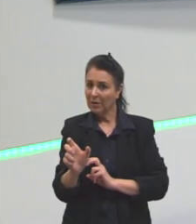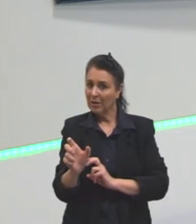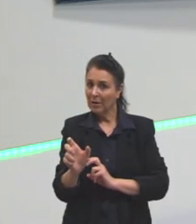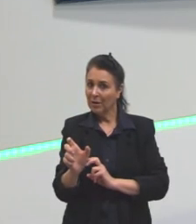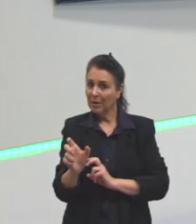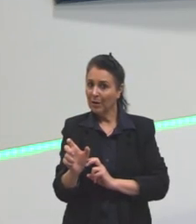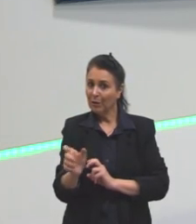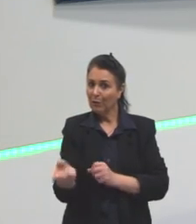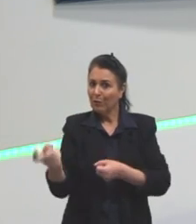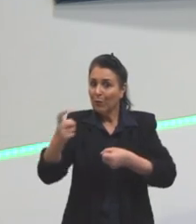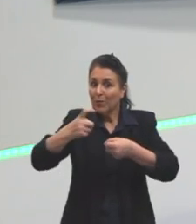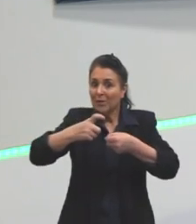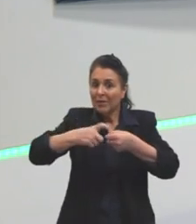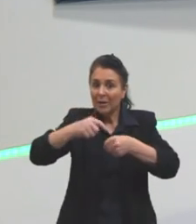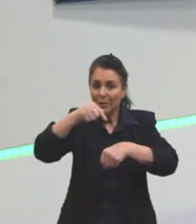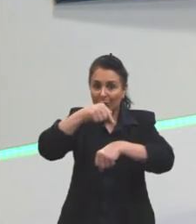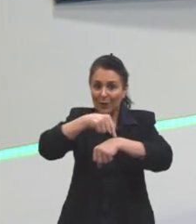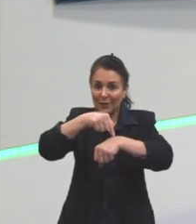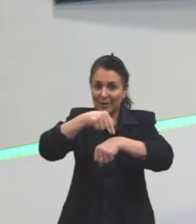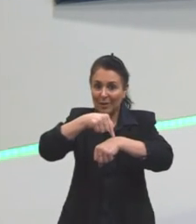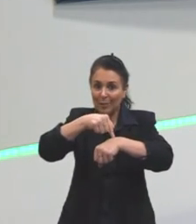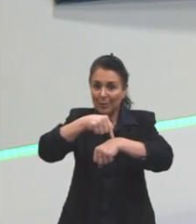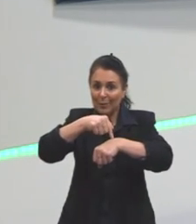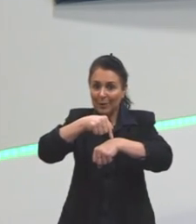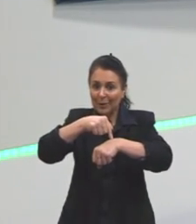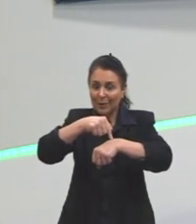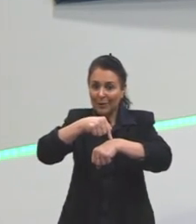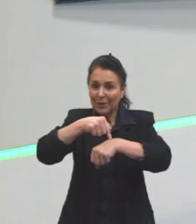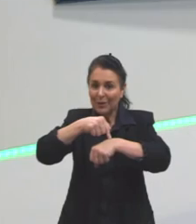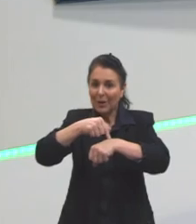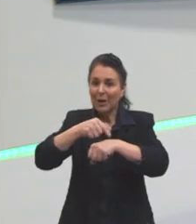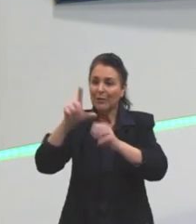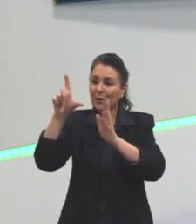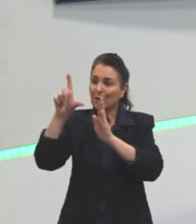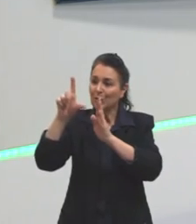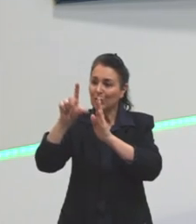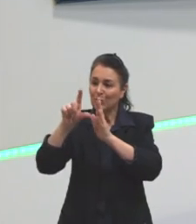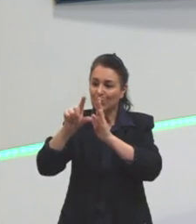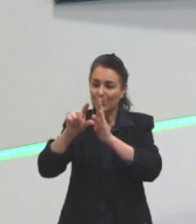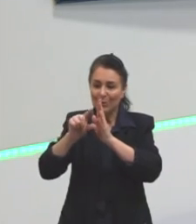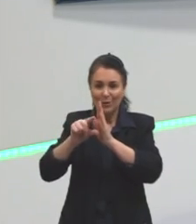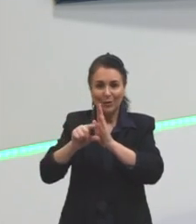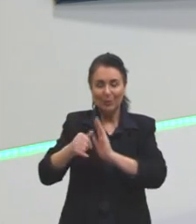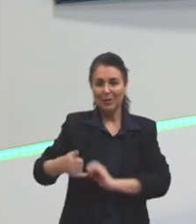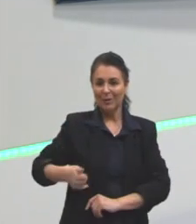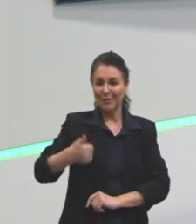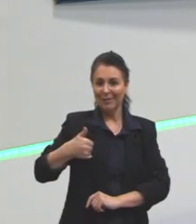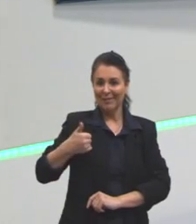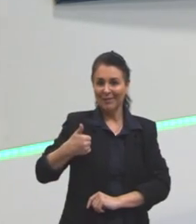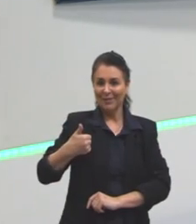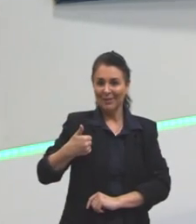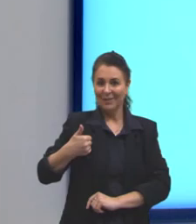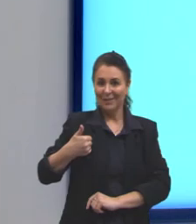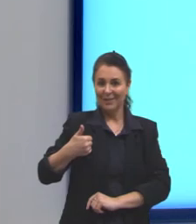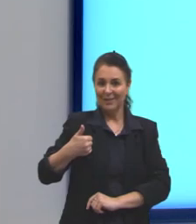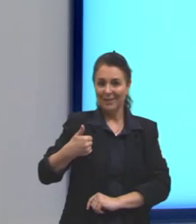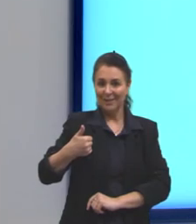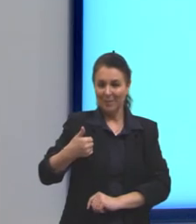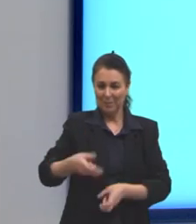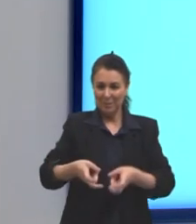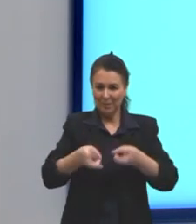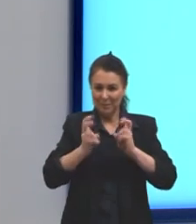rejuvenescendo. Então ela vai ali baixando essa idade. Além disso,